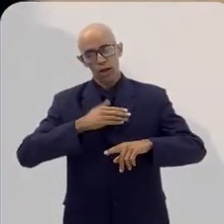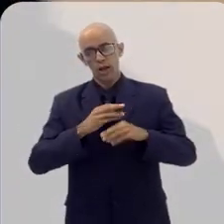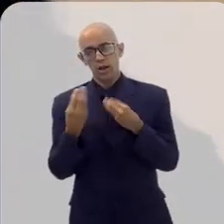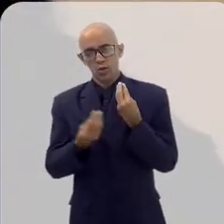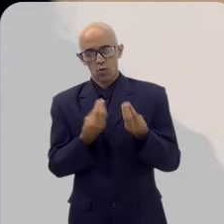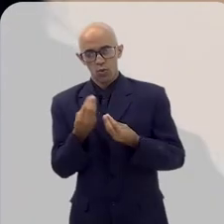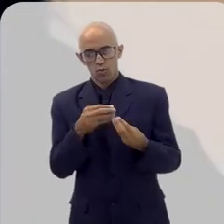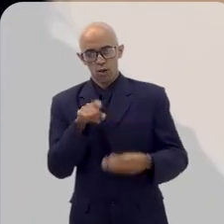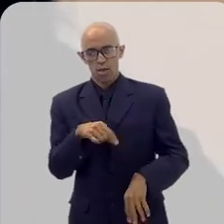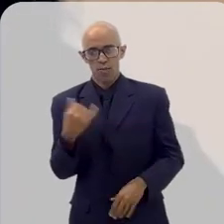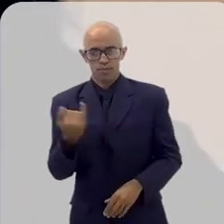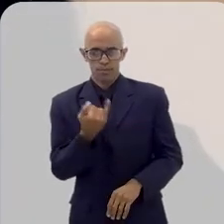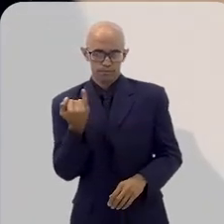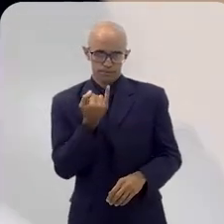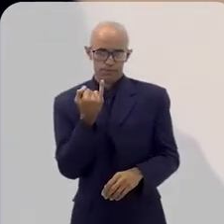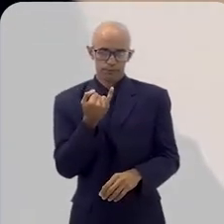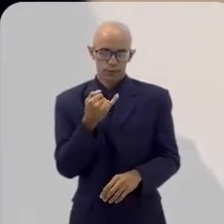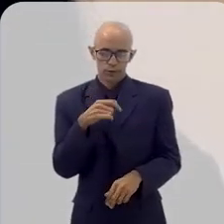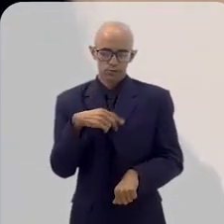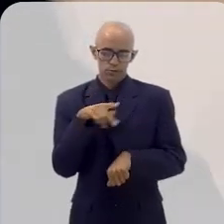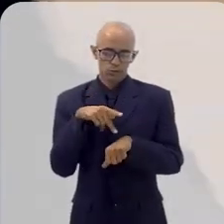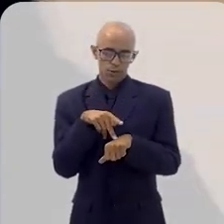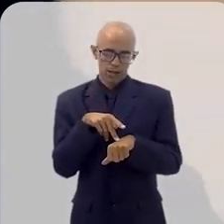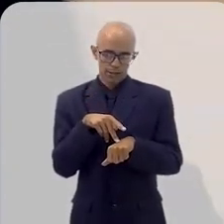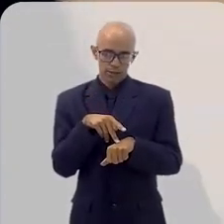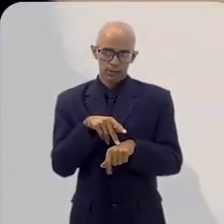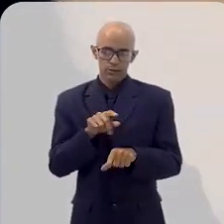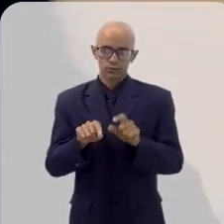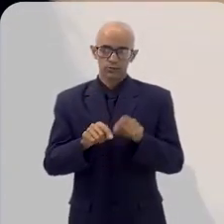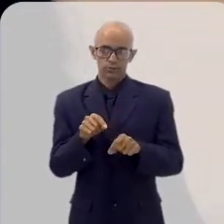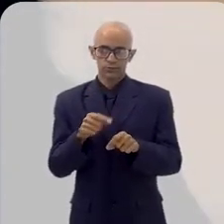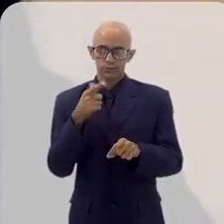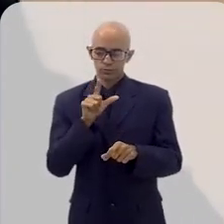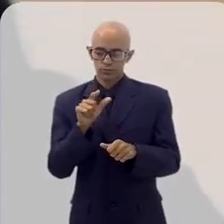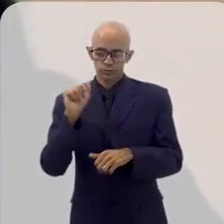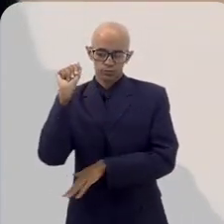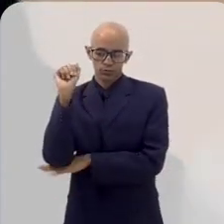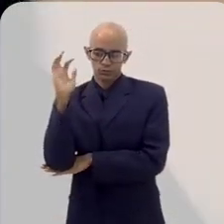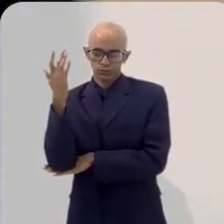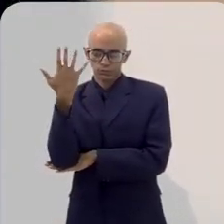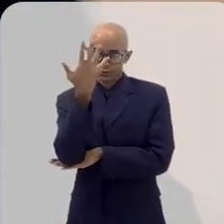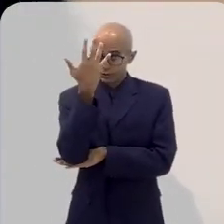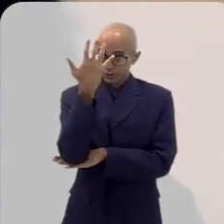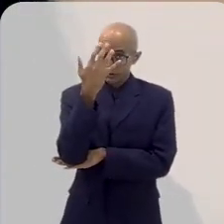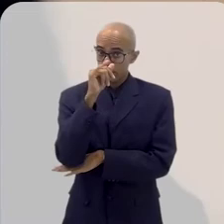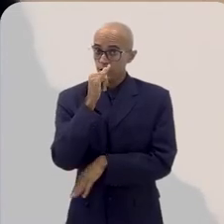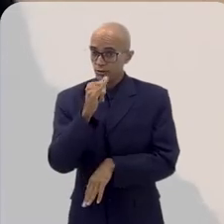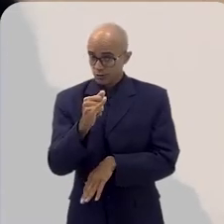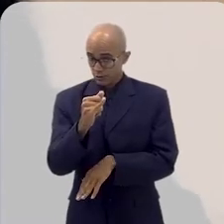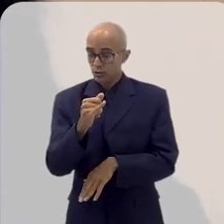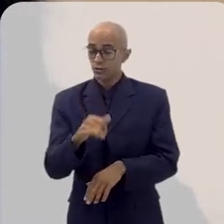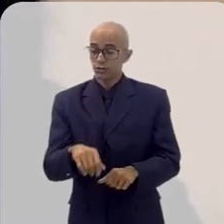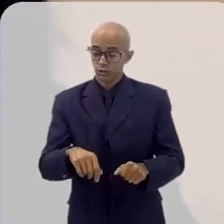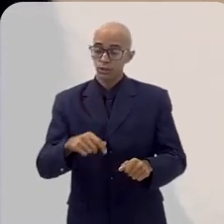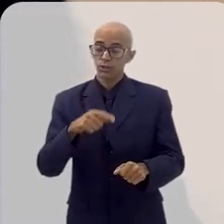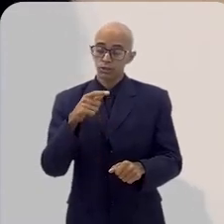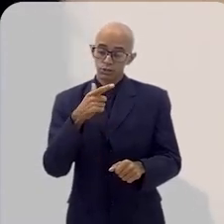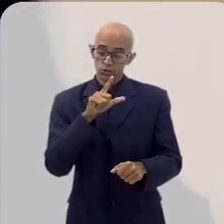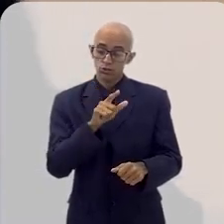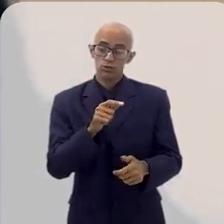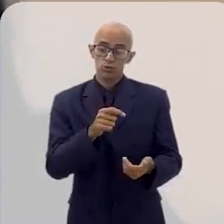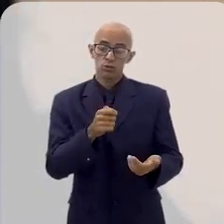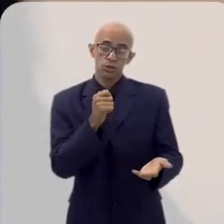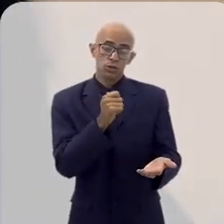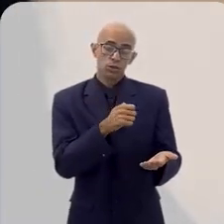provar o quão importante é para o nosso país hoje a gente se tornar sustentável e a gente conseguir botar isso na